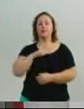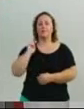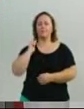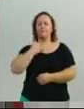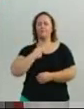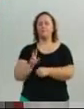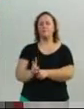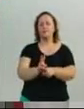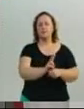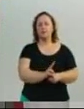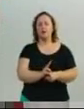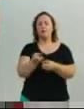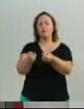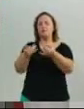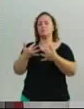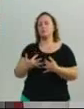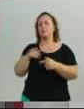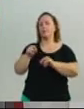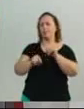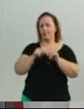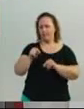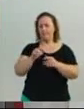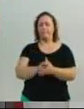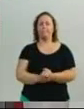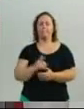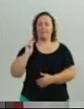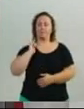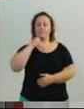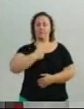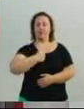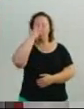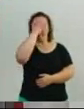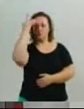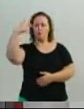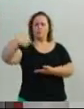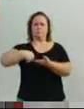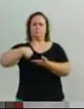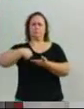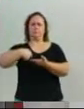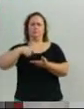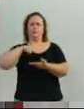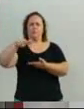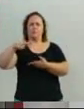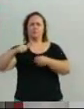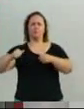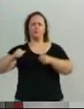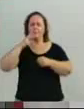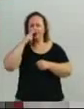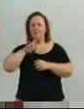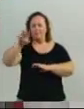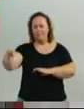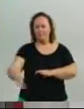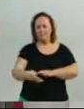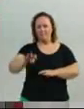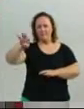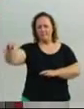realmente muita gente não sabe. A gente não sabe que o fiscal é cobrado, ele começa a passar a máquina, leva um azar que